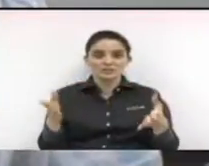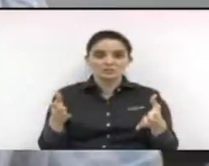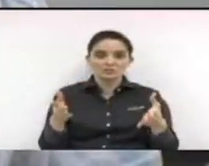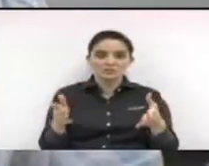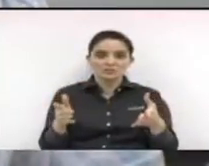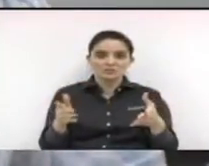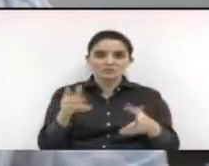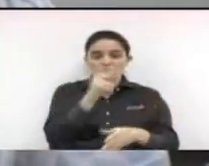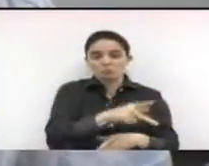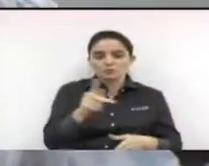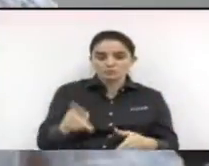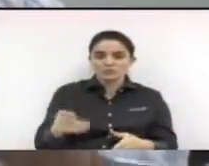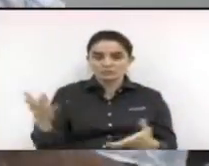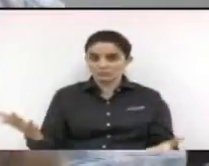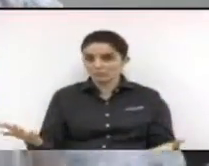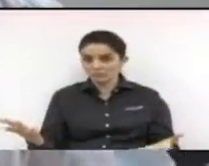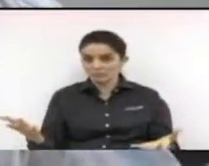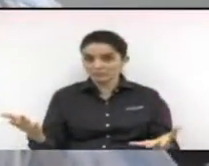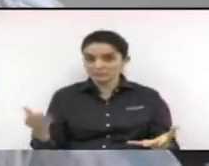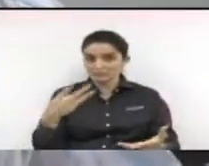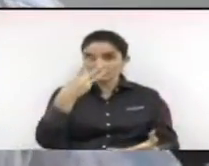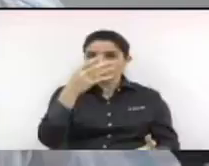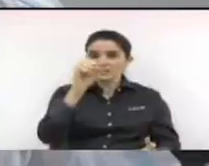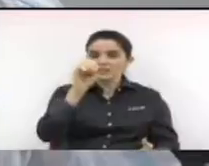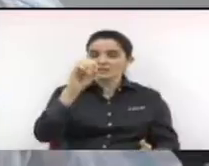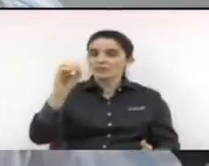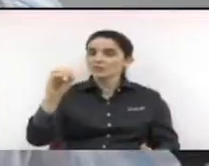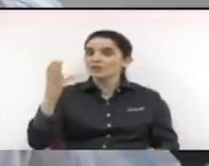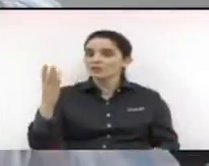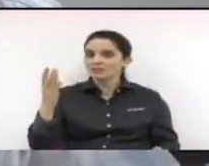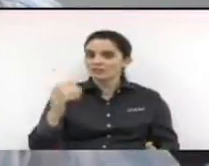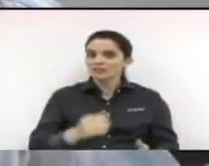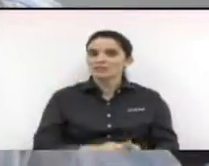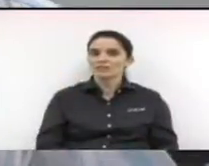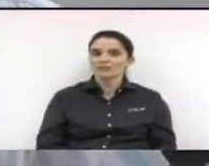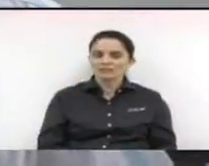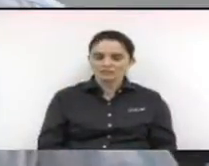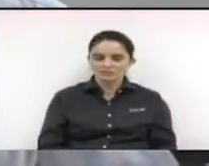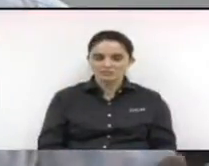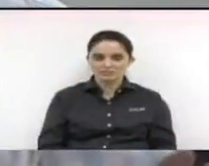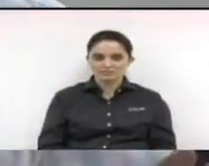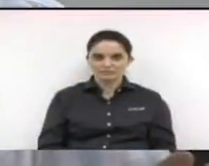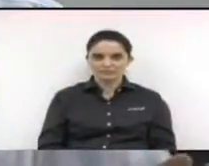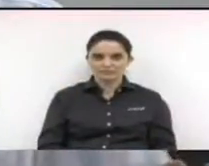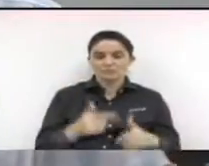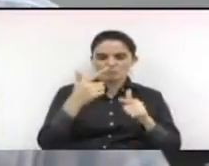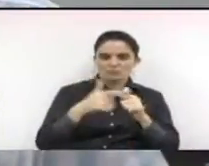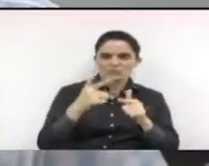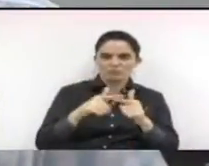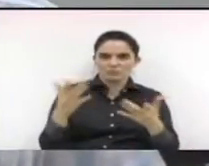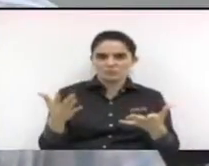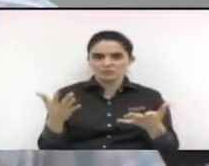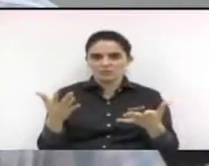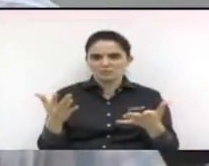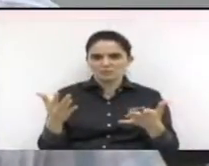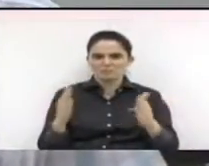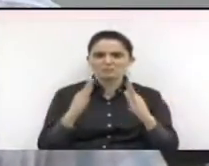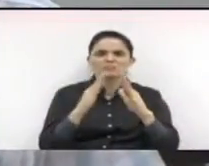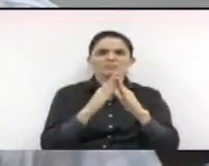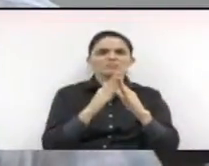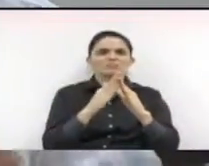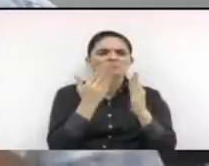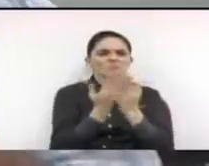professores 380 professores serão penalizados o que está acontecendo com o nosso ensino?